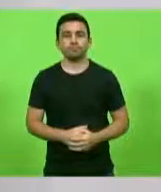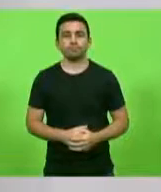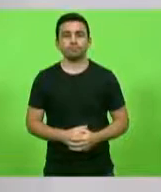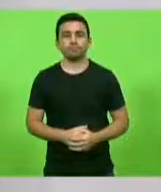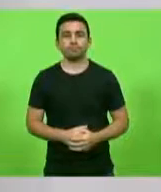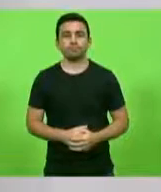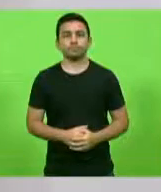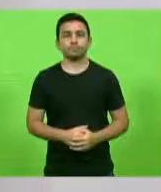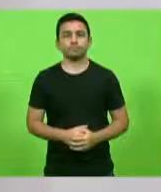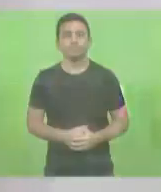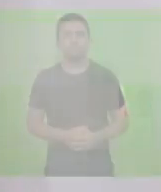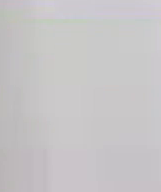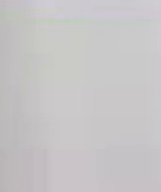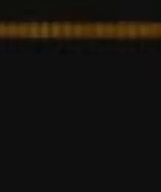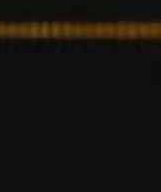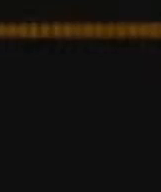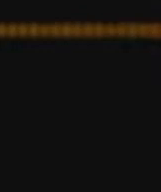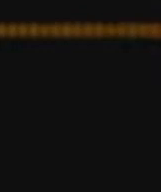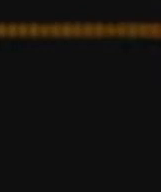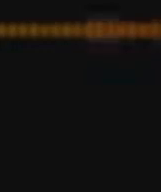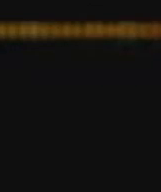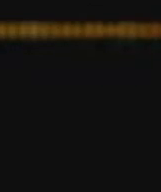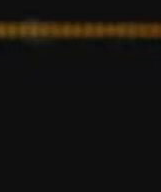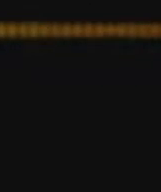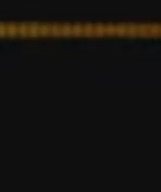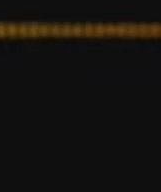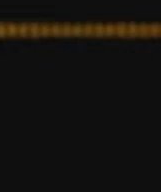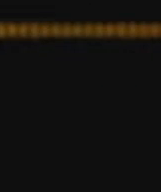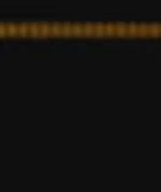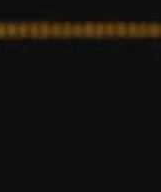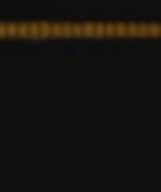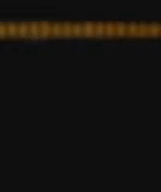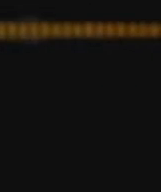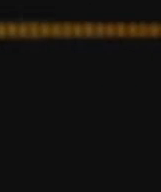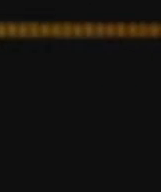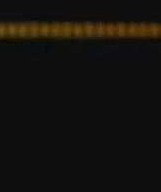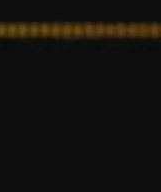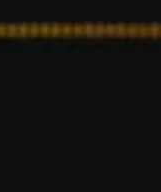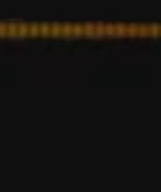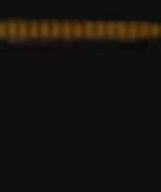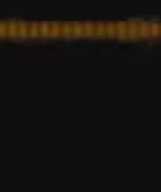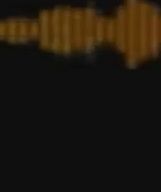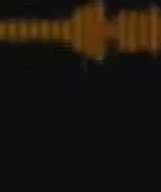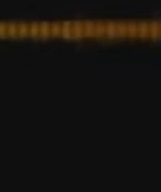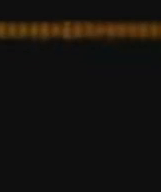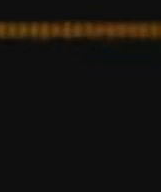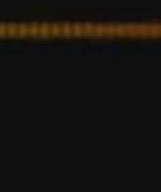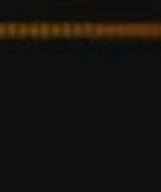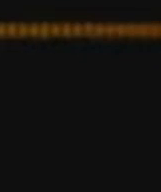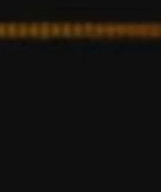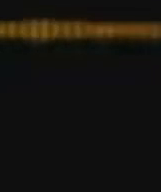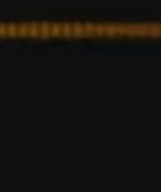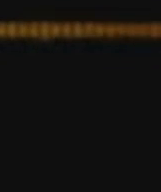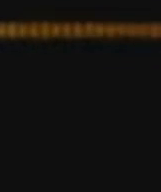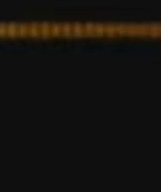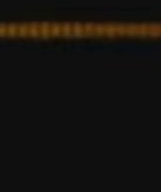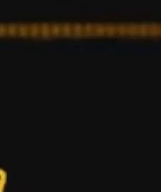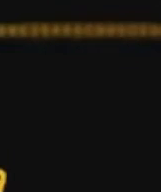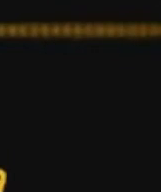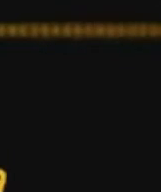passar. ver uma teoria da conspiração. Eu tenho. Eu acredito